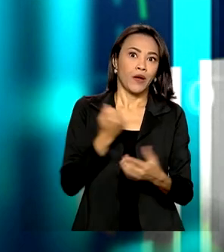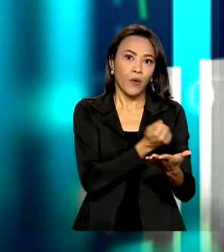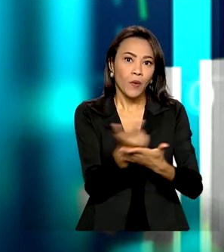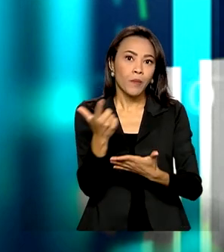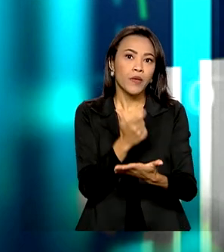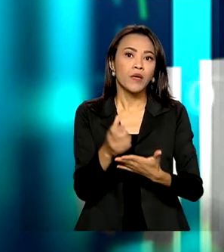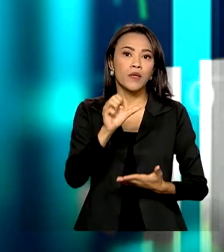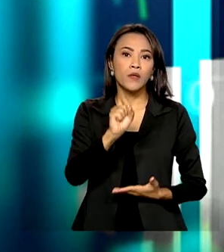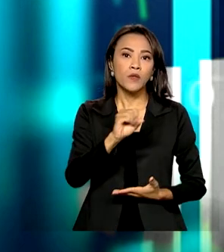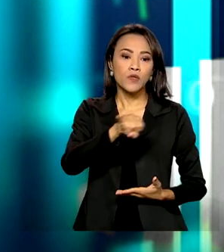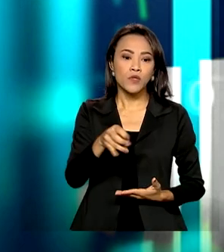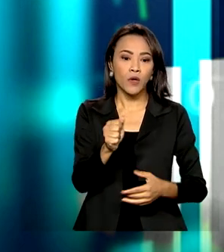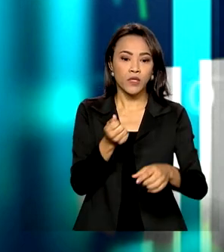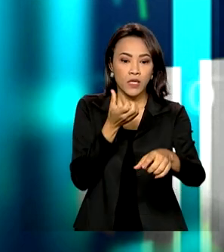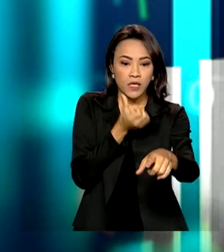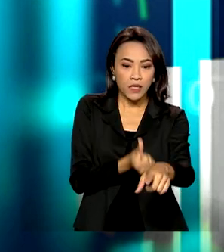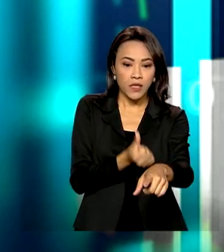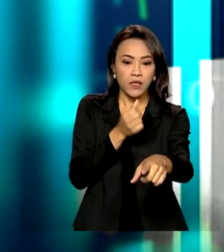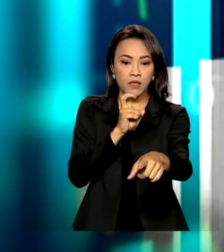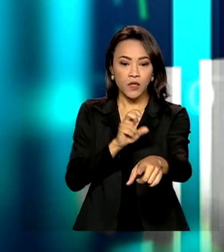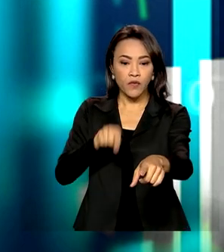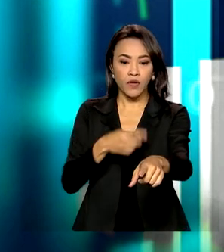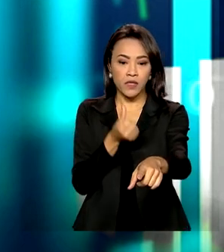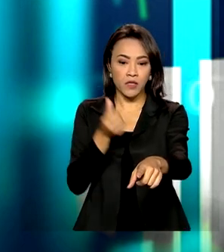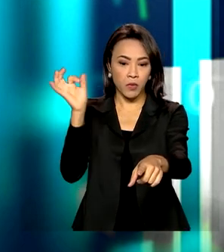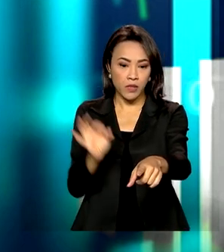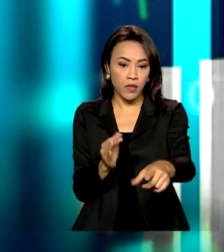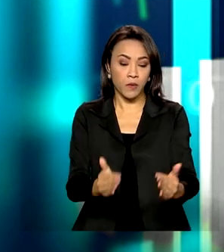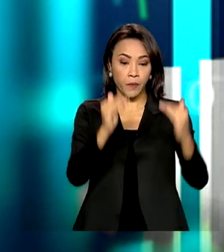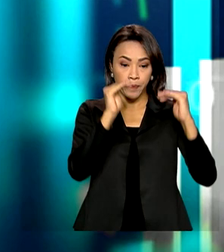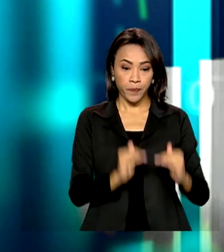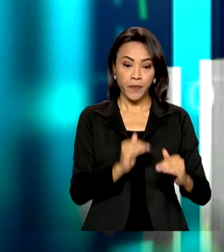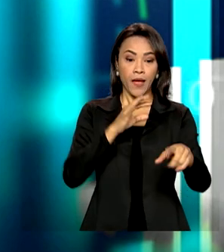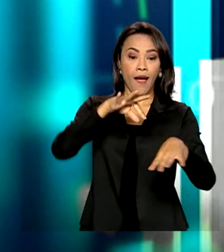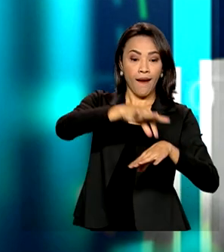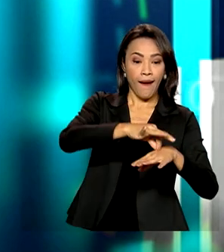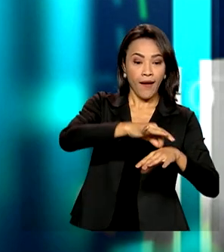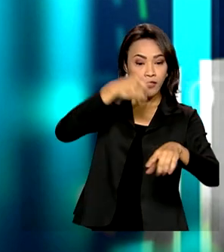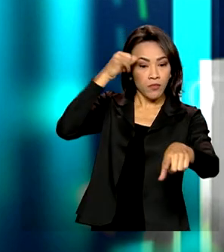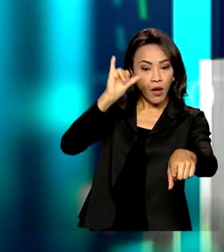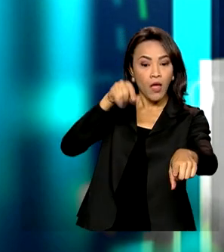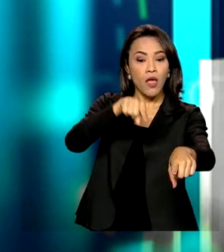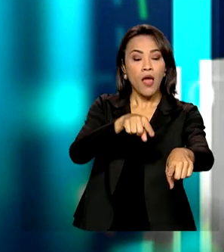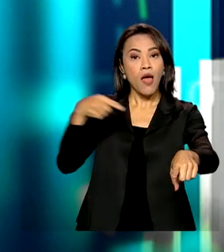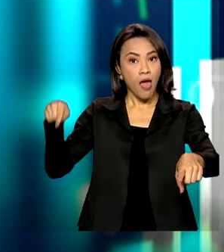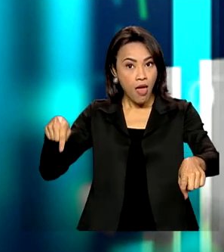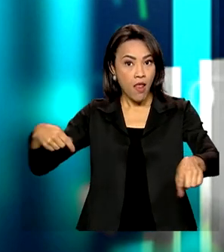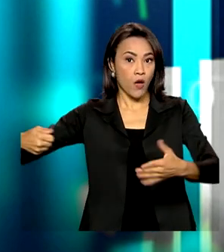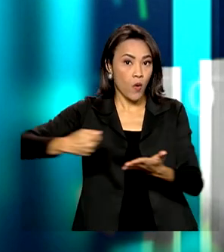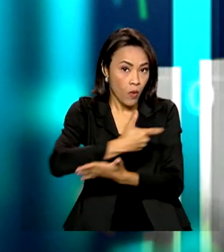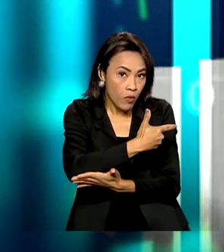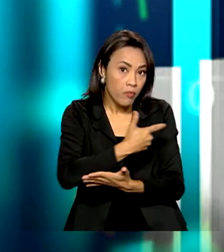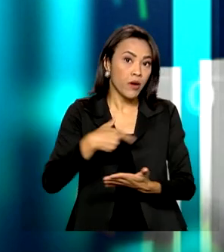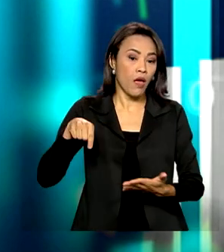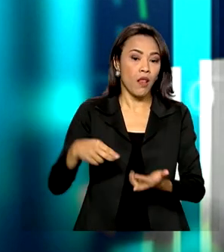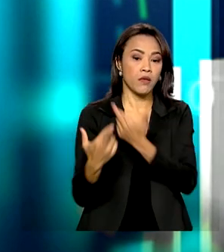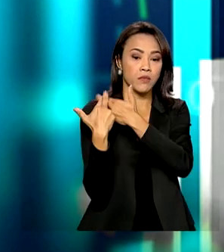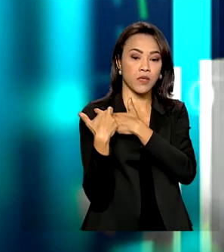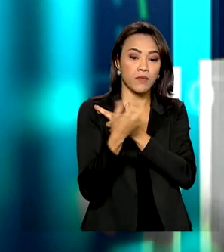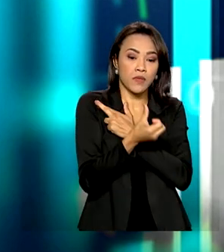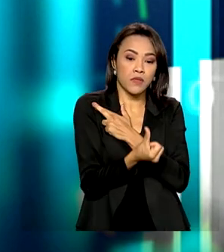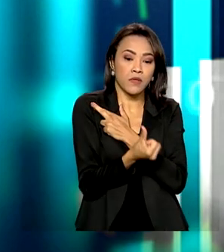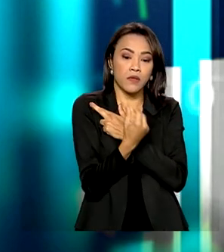grão, com 65,6% total exportado. Já a carne bovina, a China, então, compra ou é responsável por 61